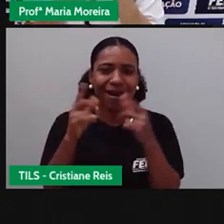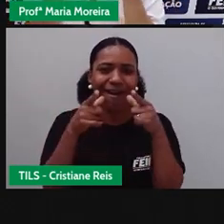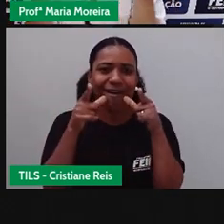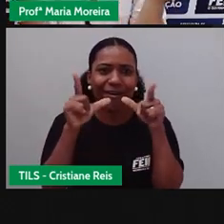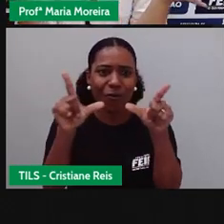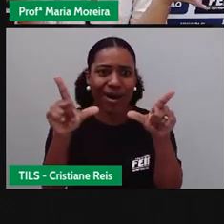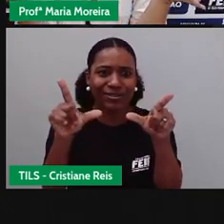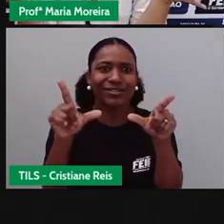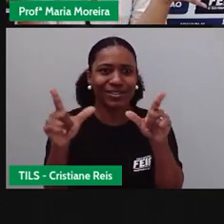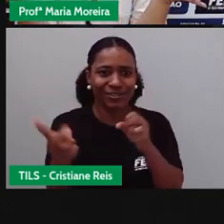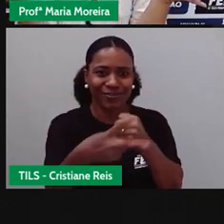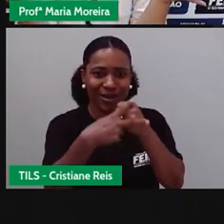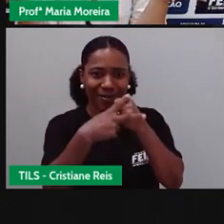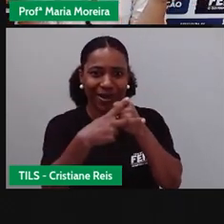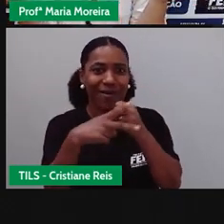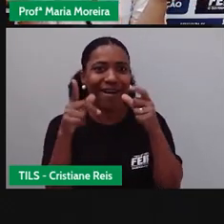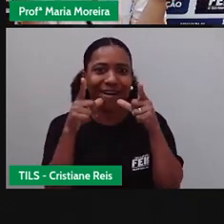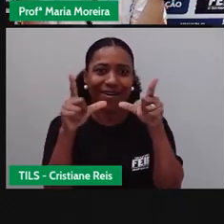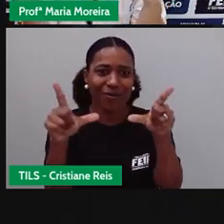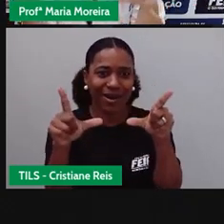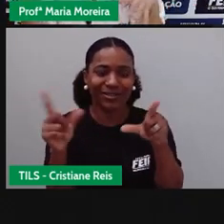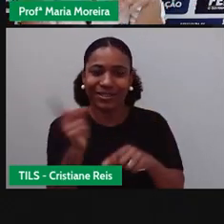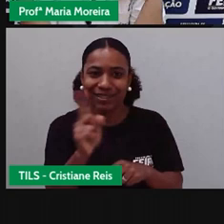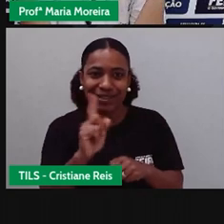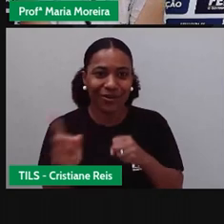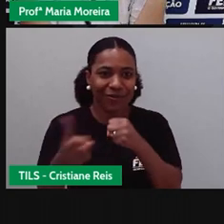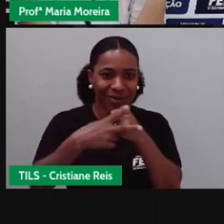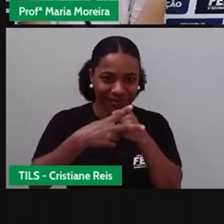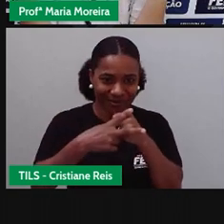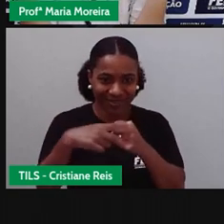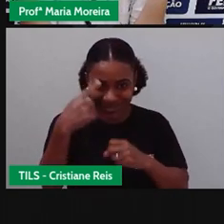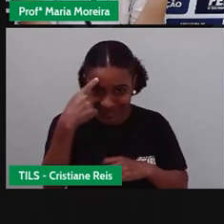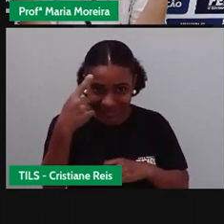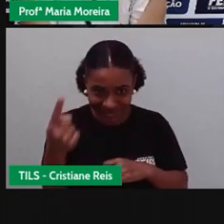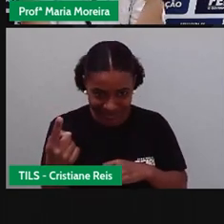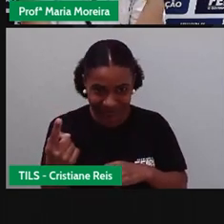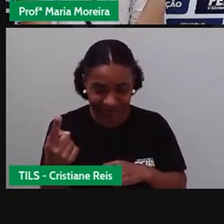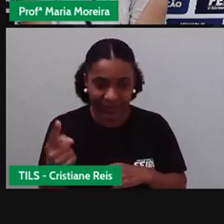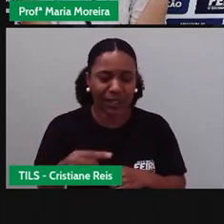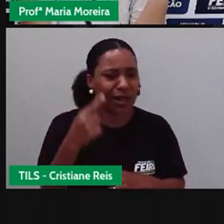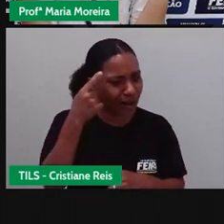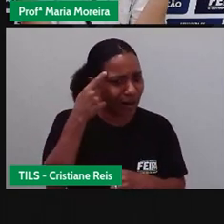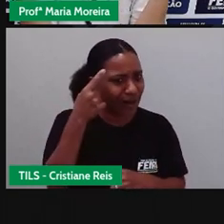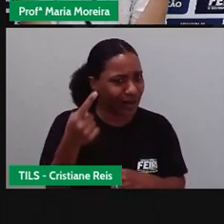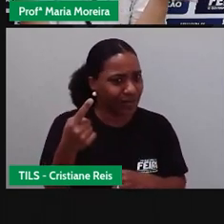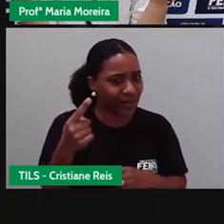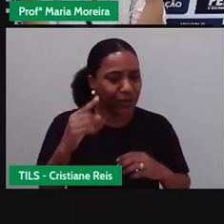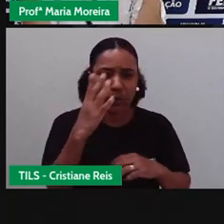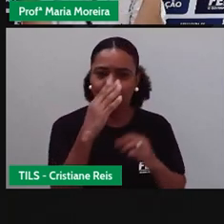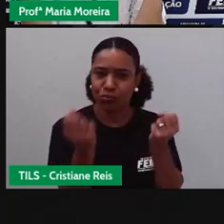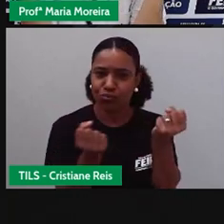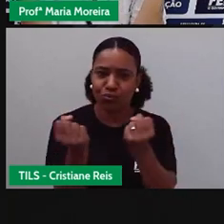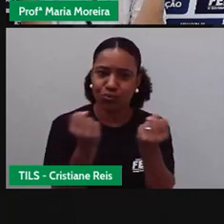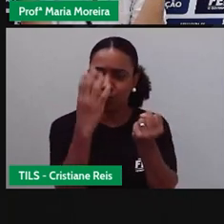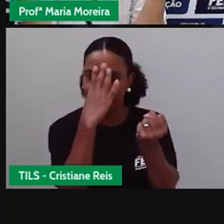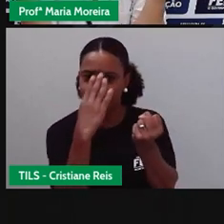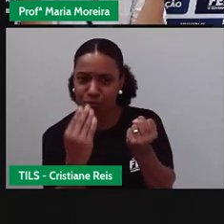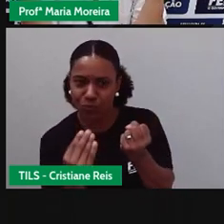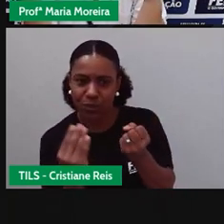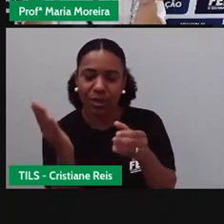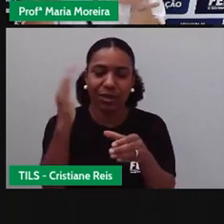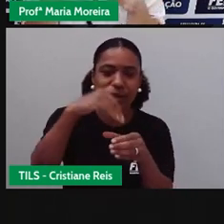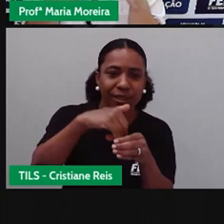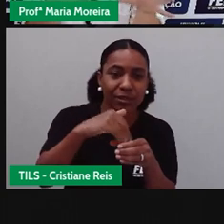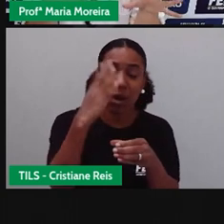Falamos aqui várias coisas sobre as ambulâncias, né? Sobre o que constitui, né? A parte interna dela, os